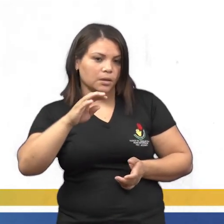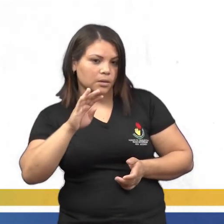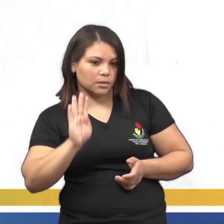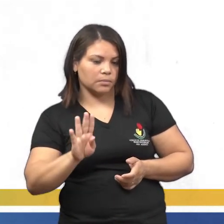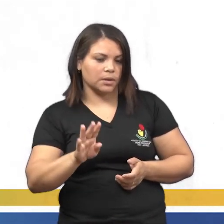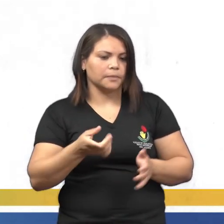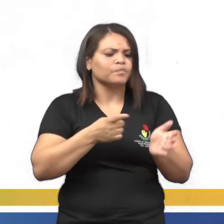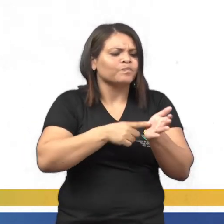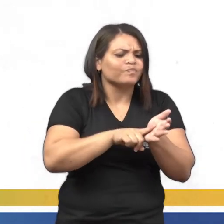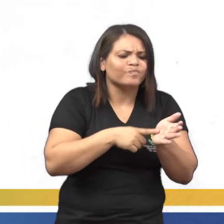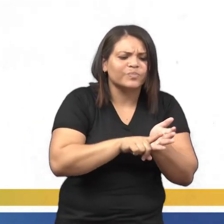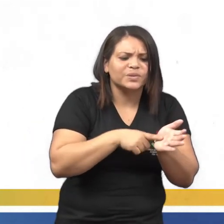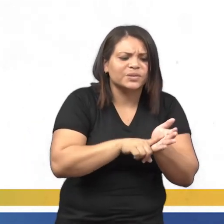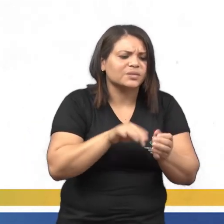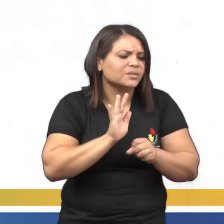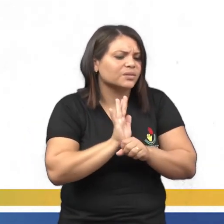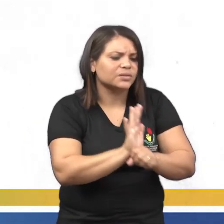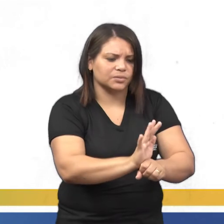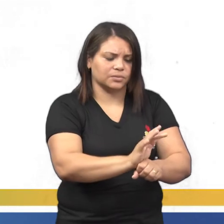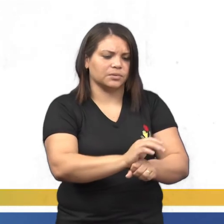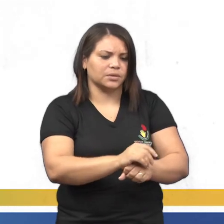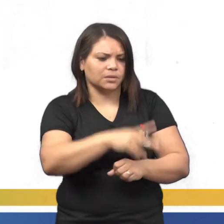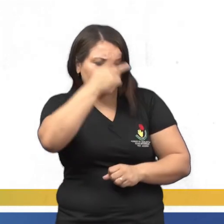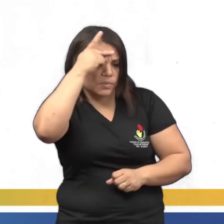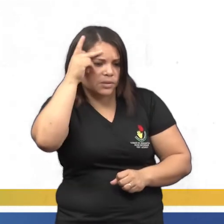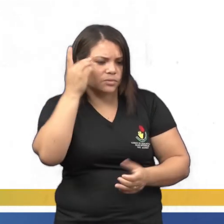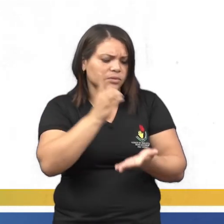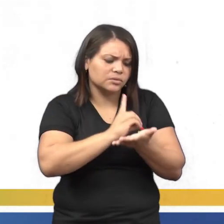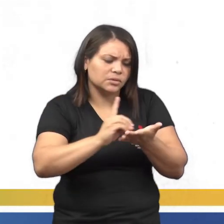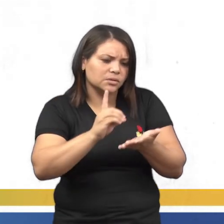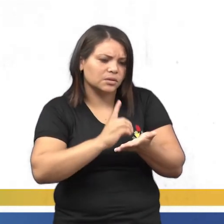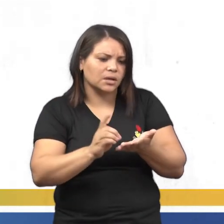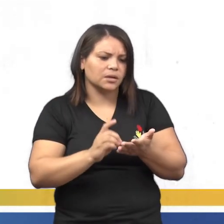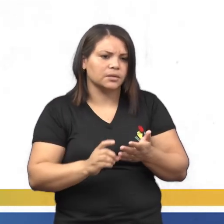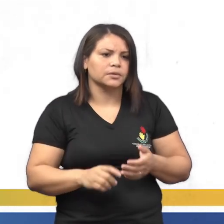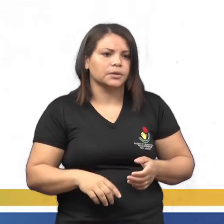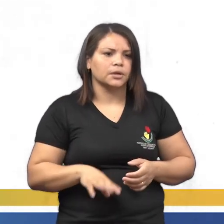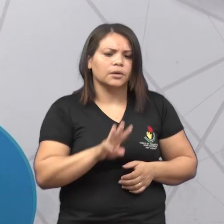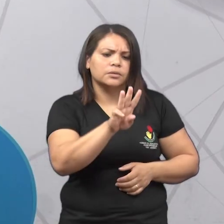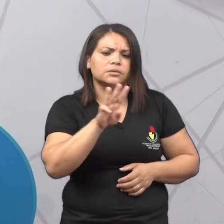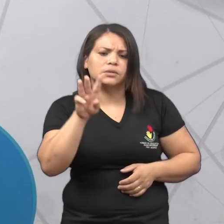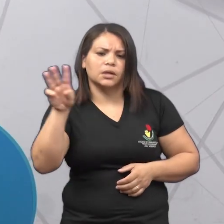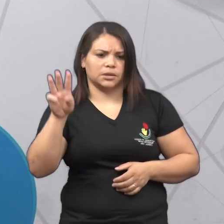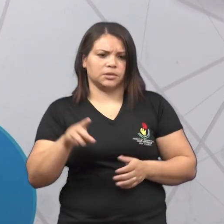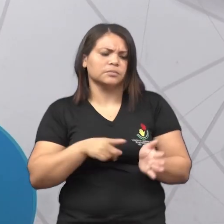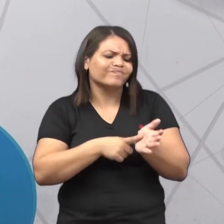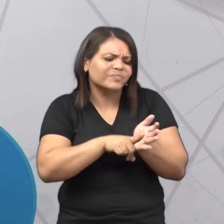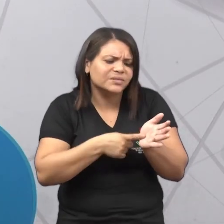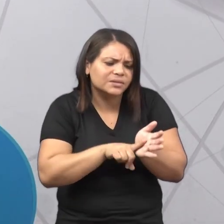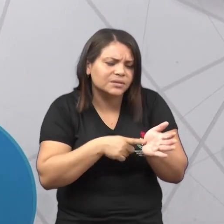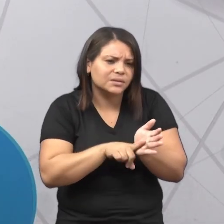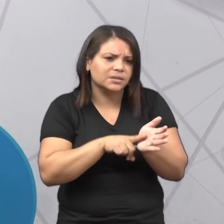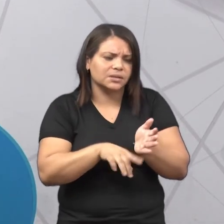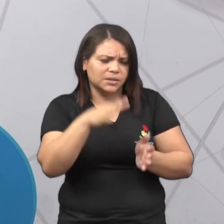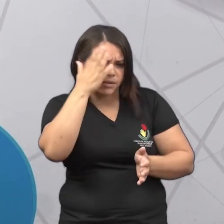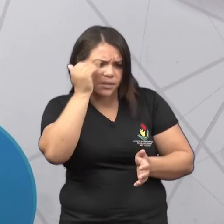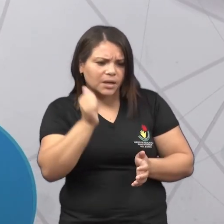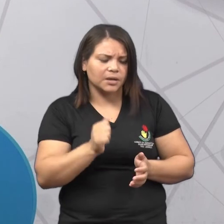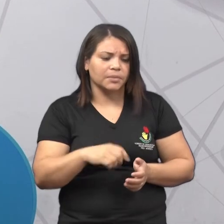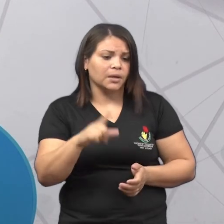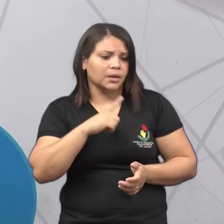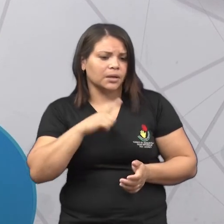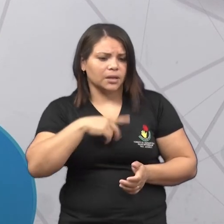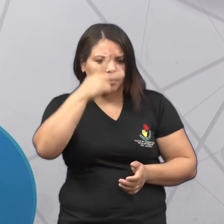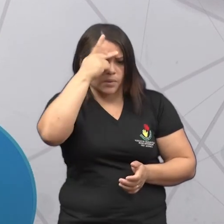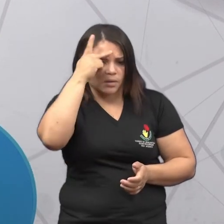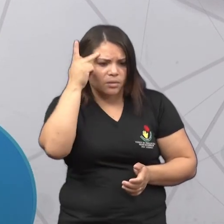realizar a pesquisa das palavras com o auxílio de um dicionário ou site de busca, né? A gente sabe, tem alguém que sempre